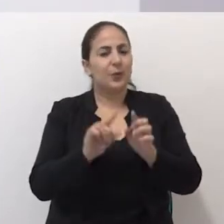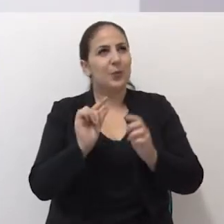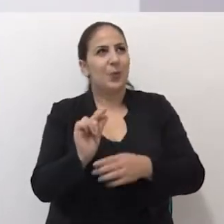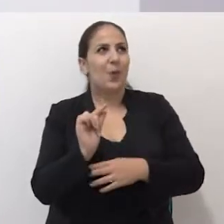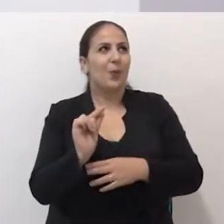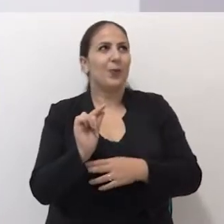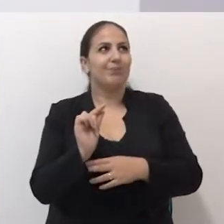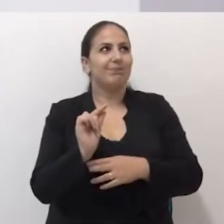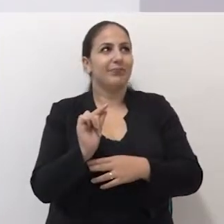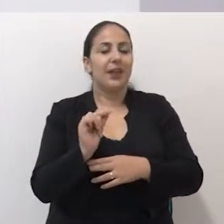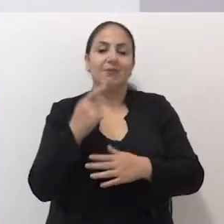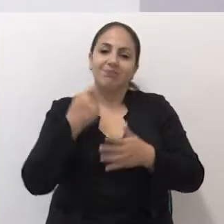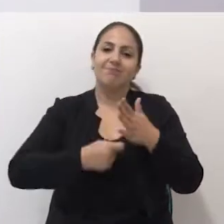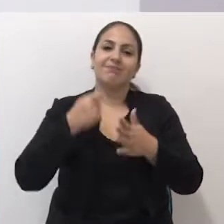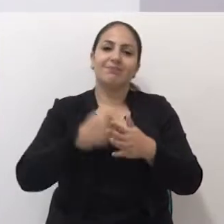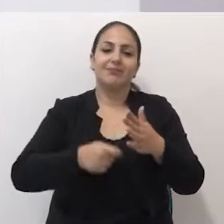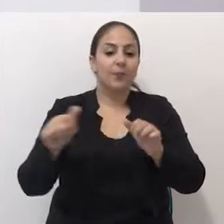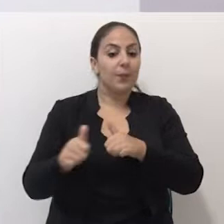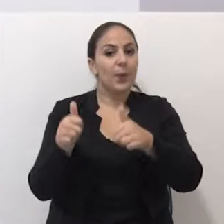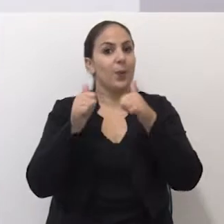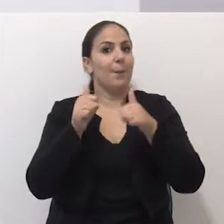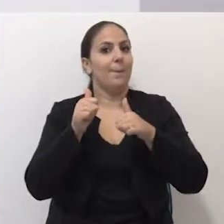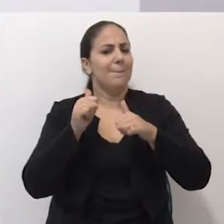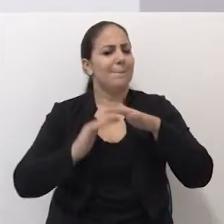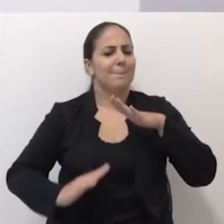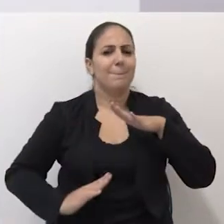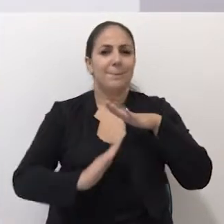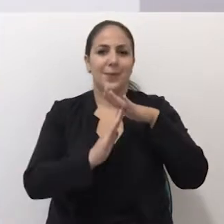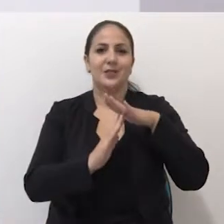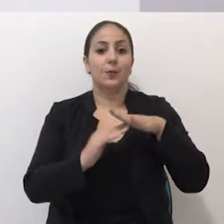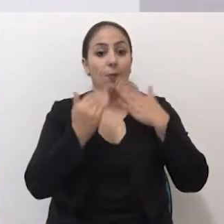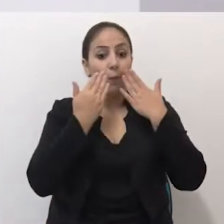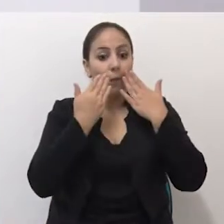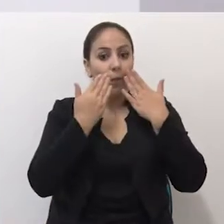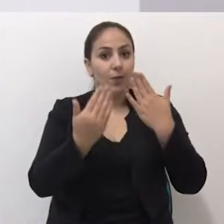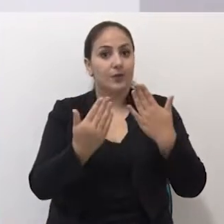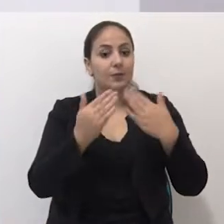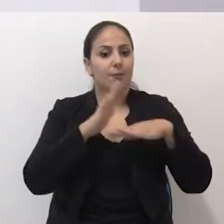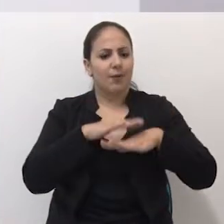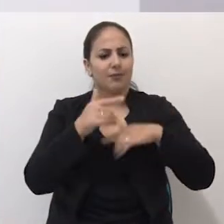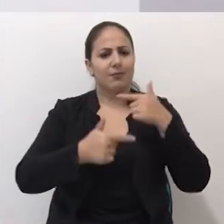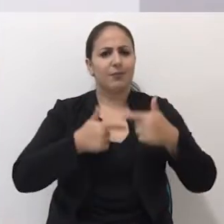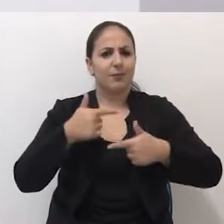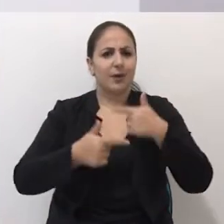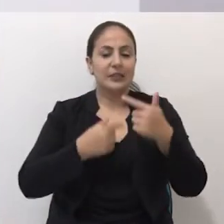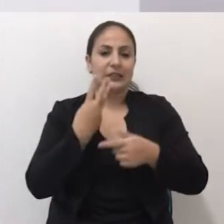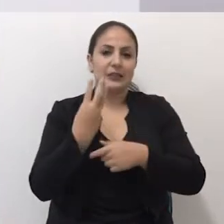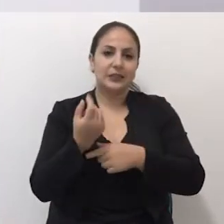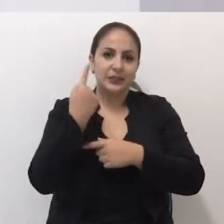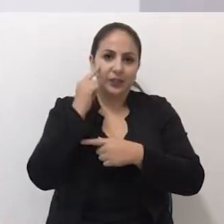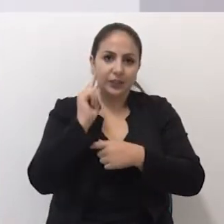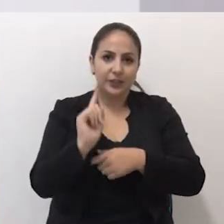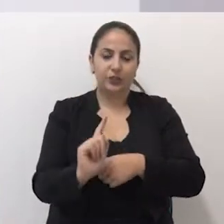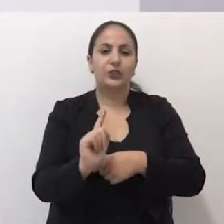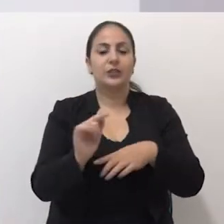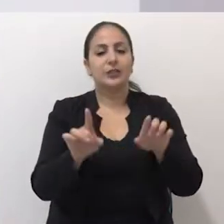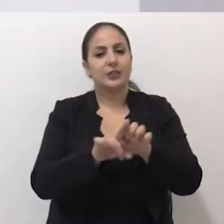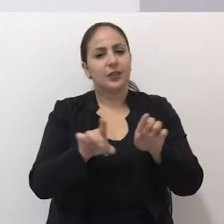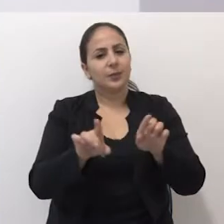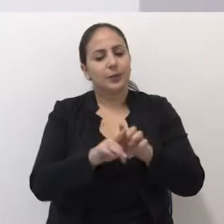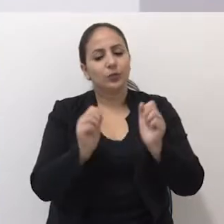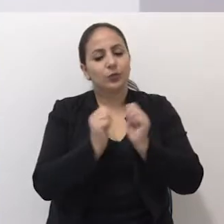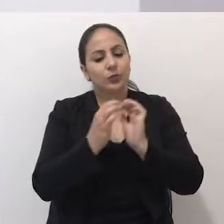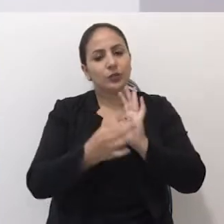certeza tentaremos otimizar o máximo, mostrar o máximo de serviço nos 30 dias, através de